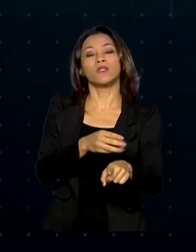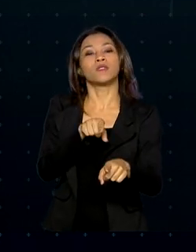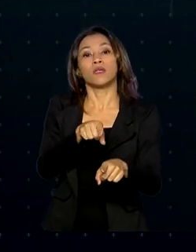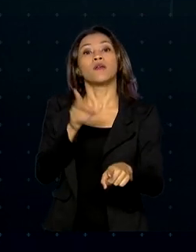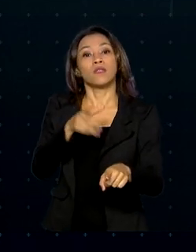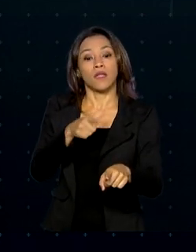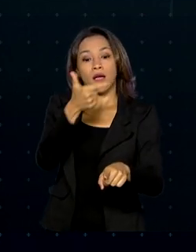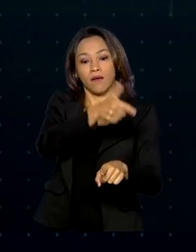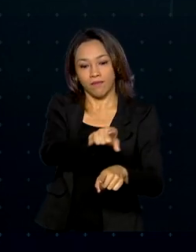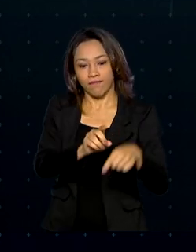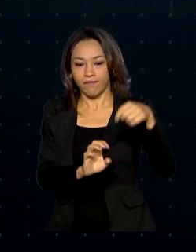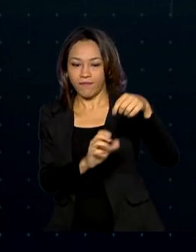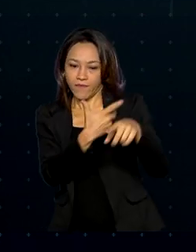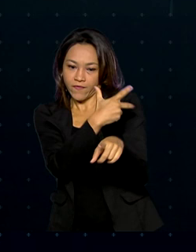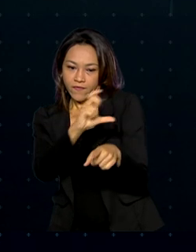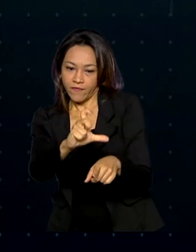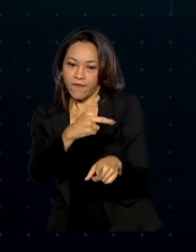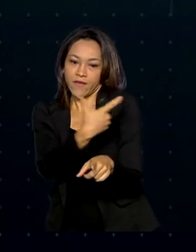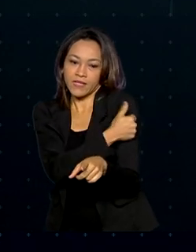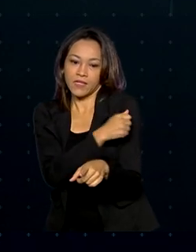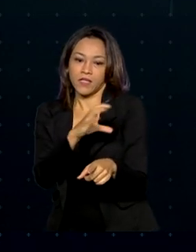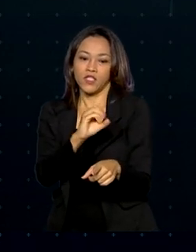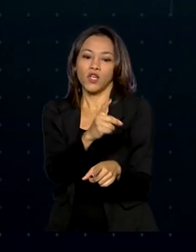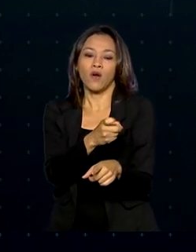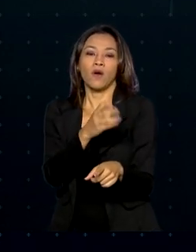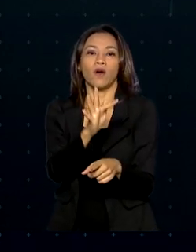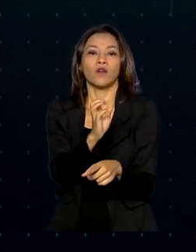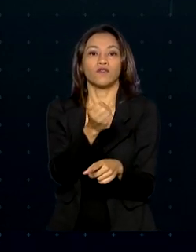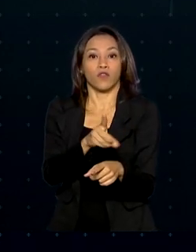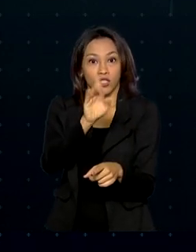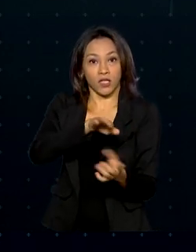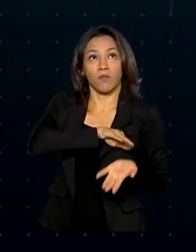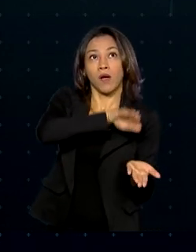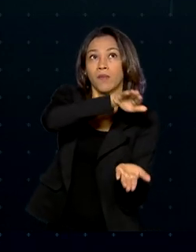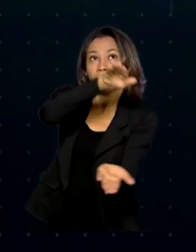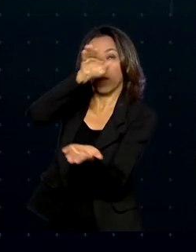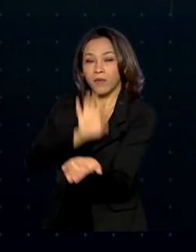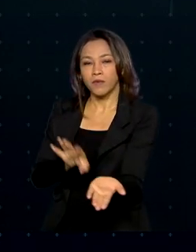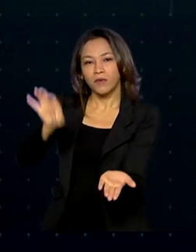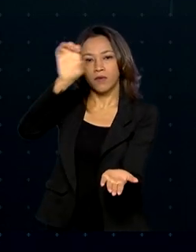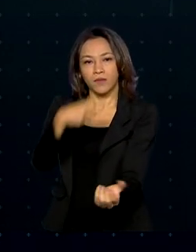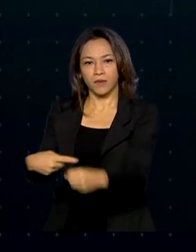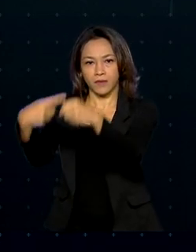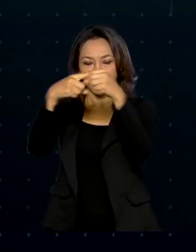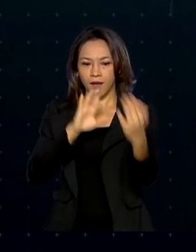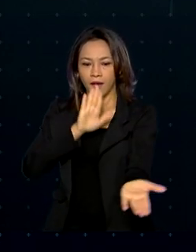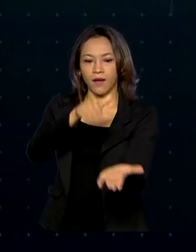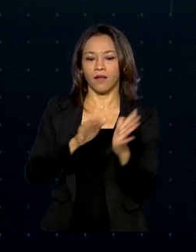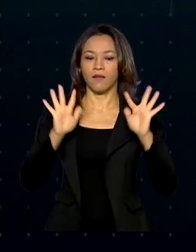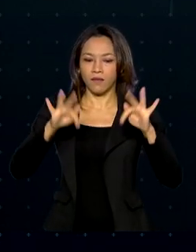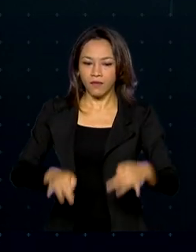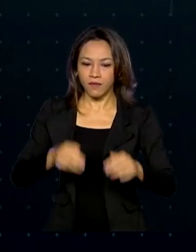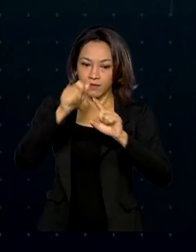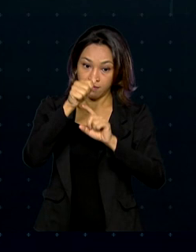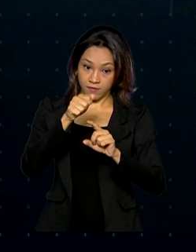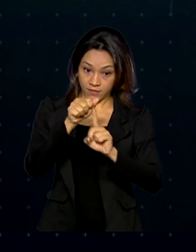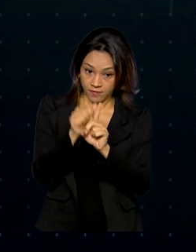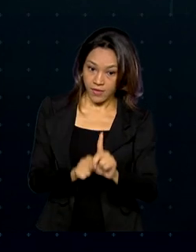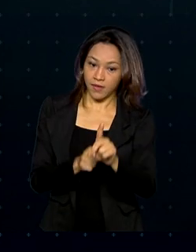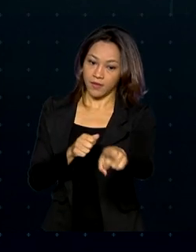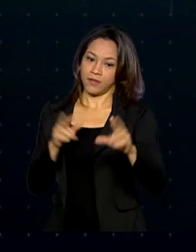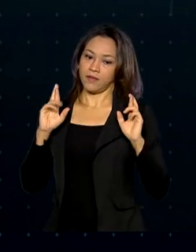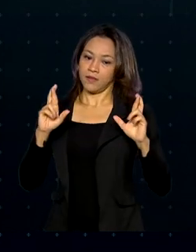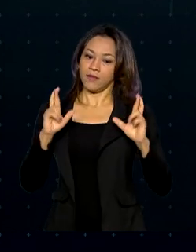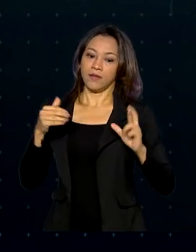Oxford, que já estão sendo distribuídas a estados e municípios. Até o final do mês, a expectativa do Ministério da Saúde